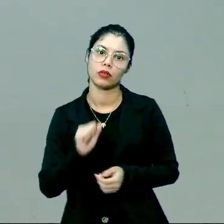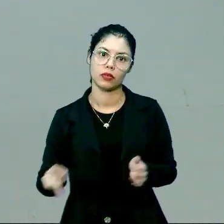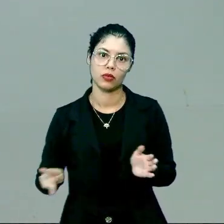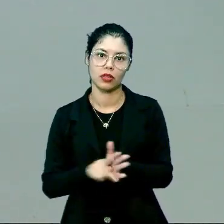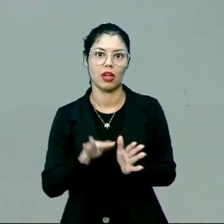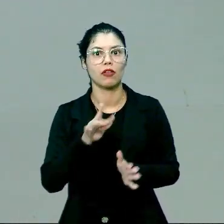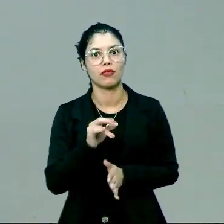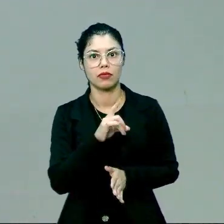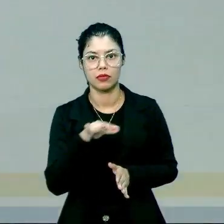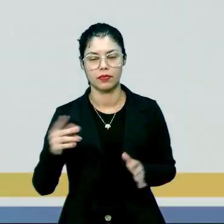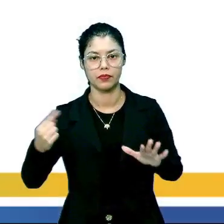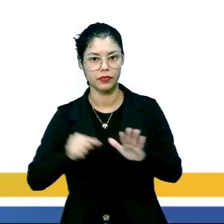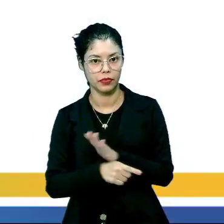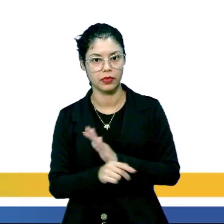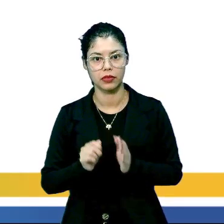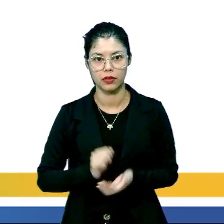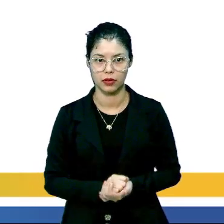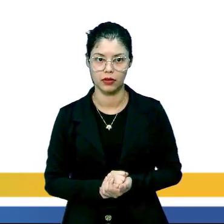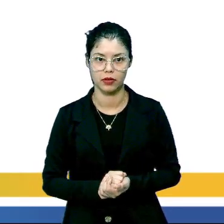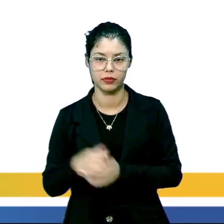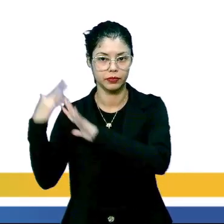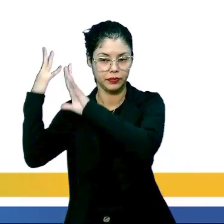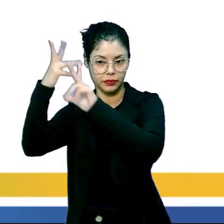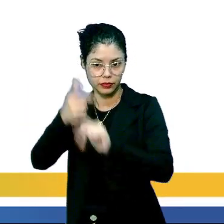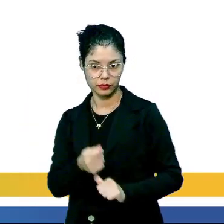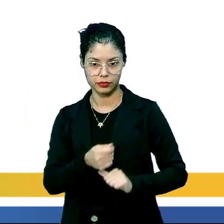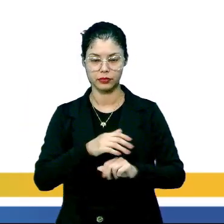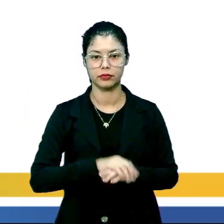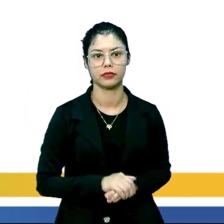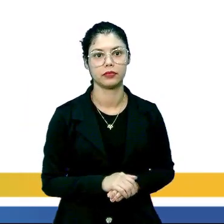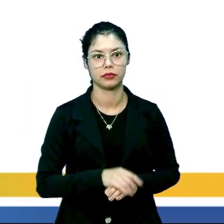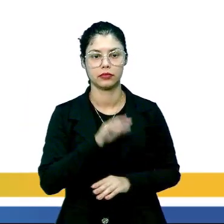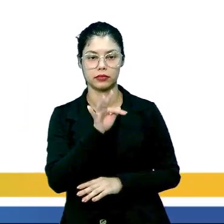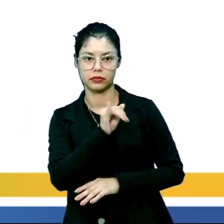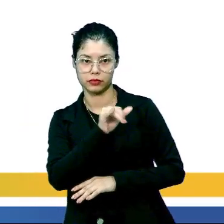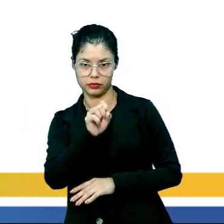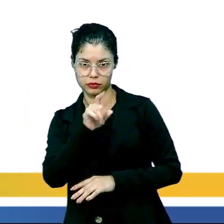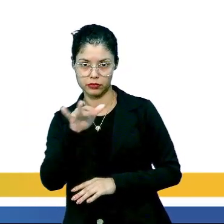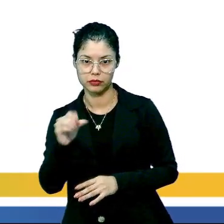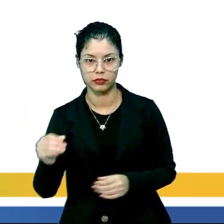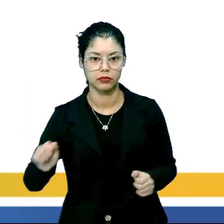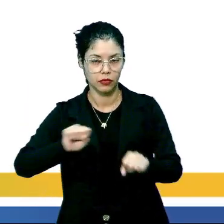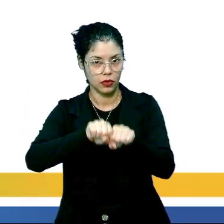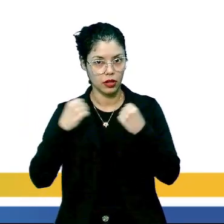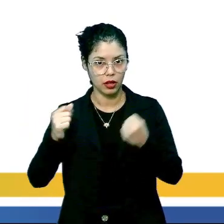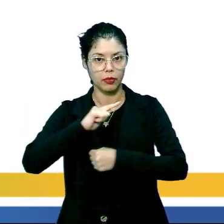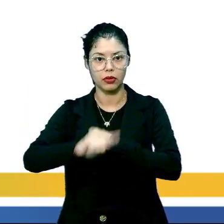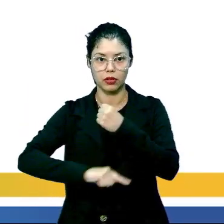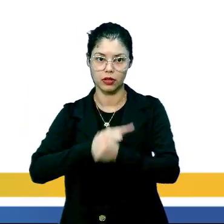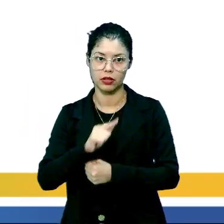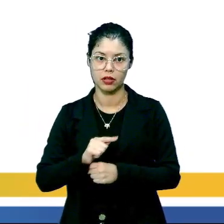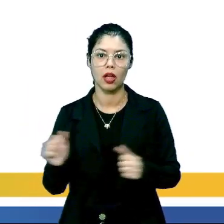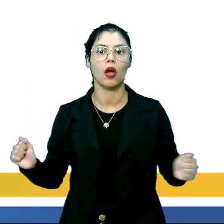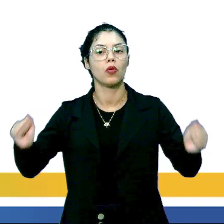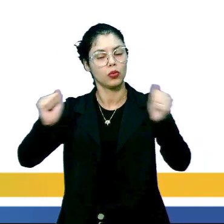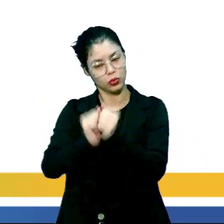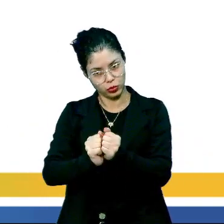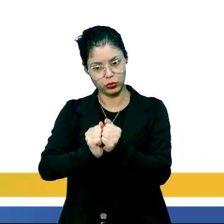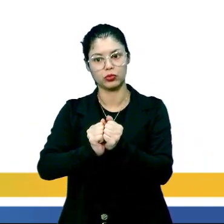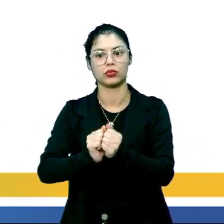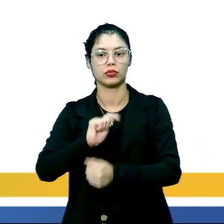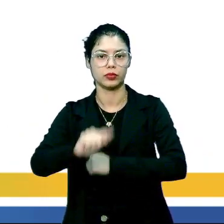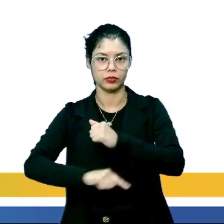fusão nuclear. Então, recapitulando, né? A fissão nuclear quebra o átomo e a fusão nuclear